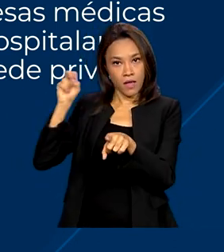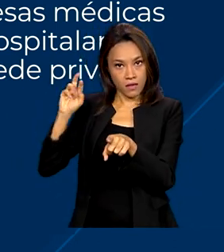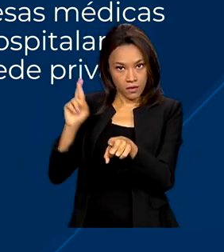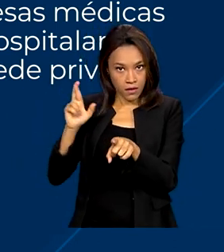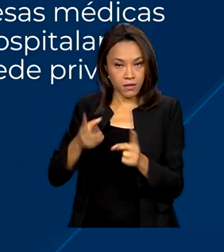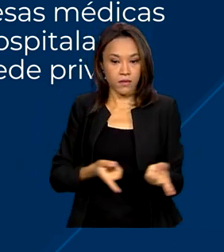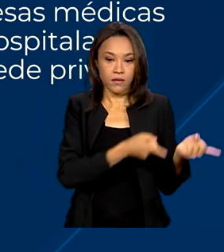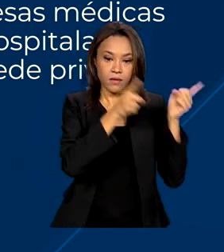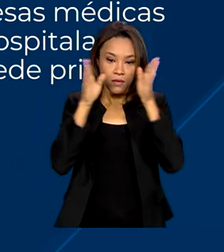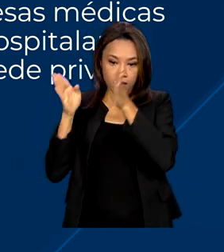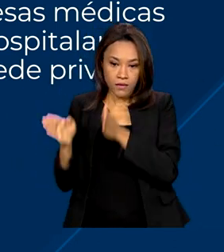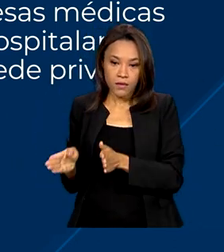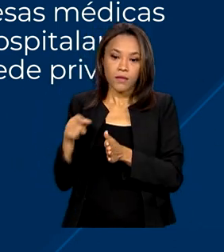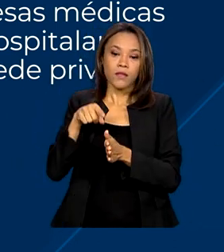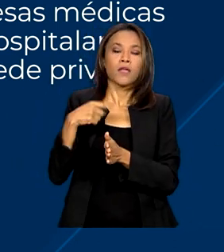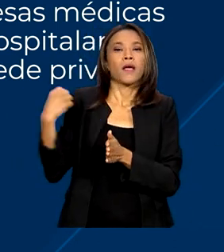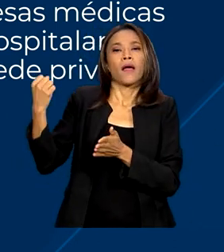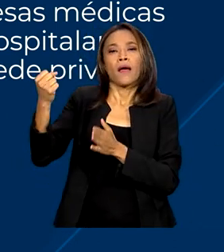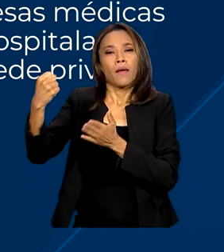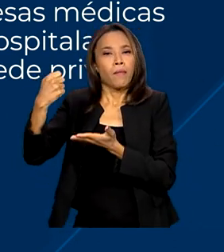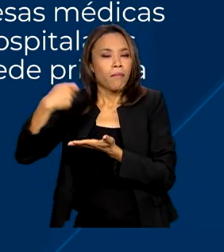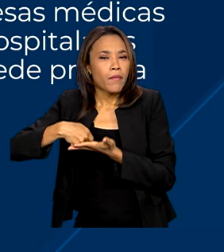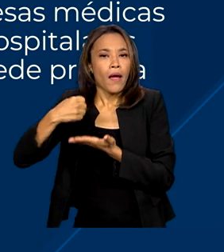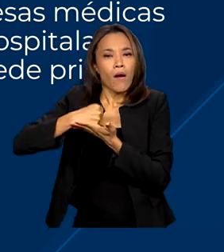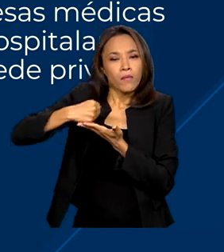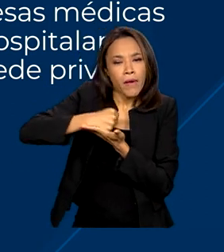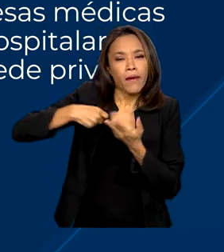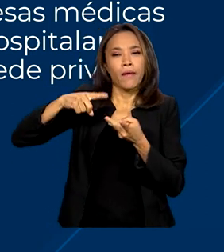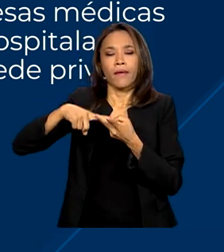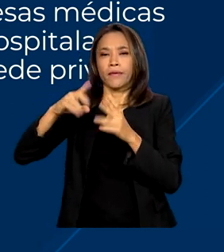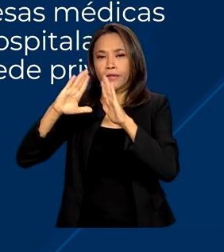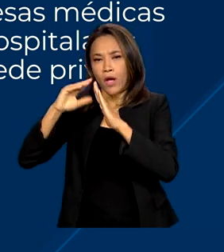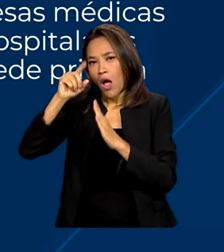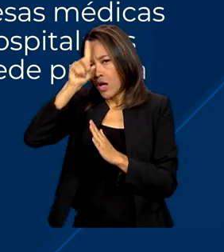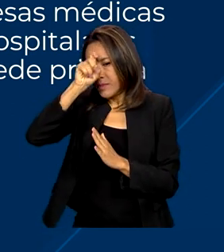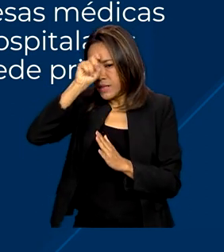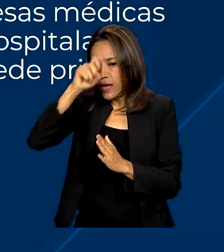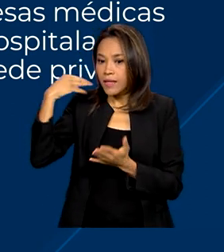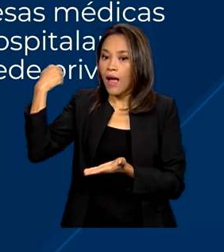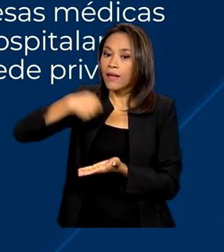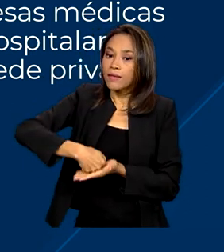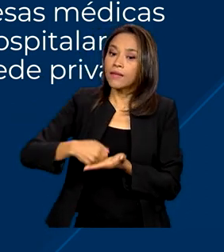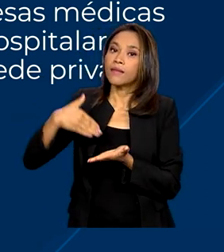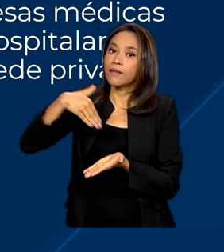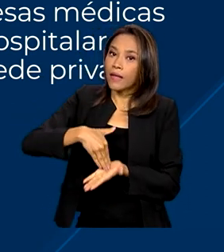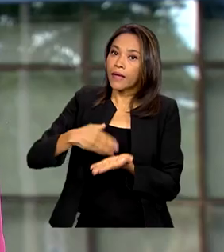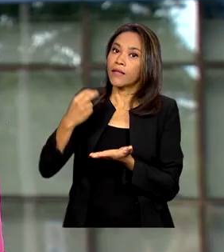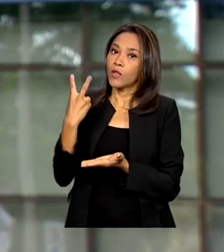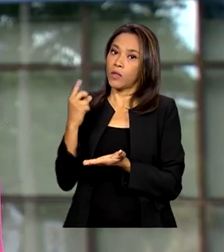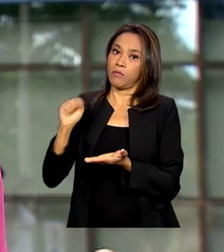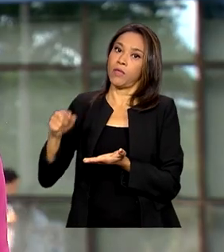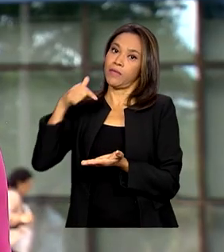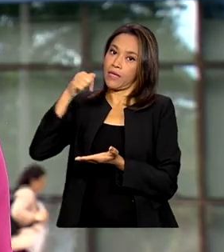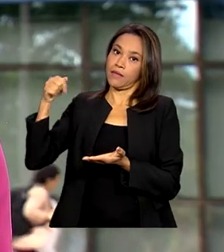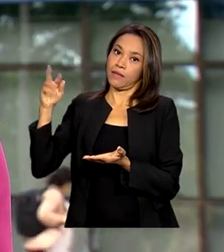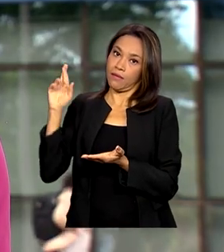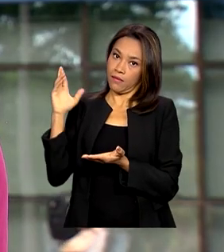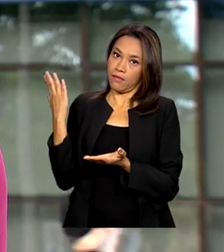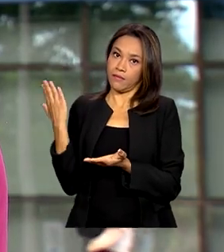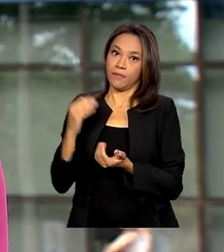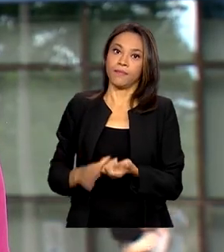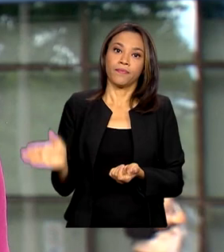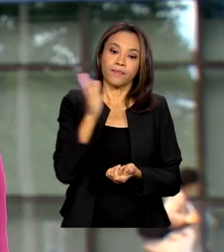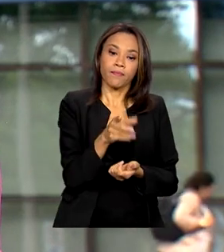As despesas médicas e hospitalares são reembolsadas em até R$ 2.700. A Caixa Econômica